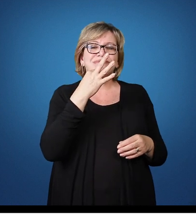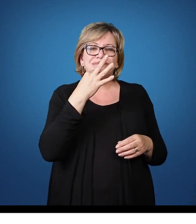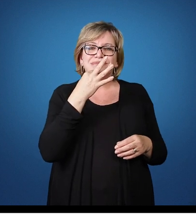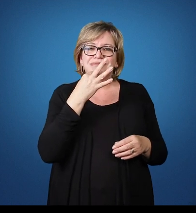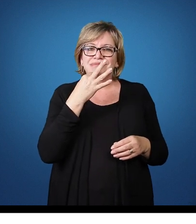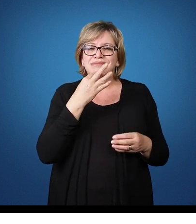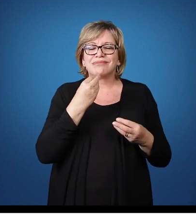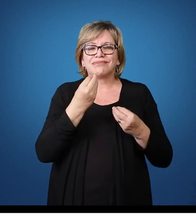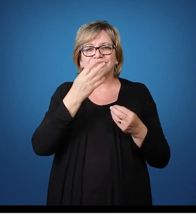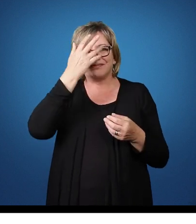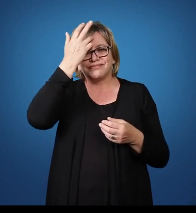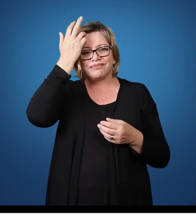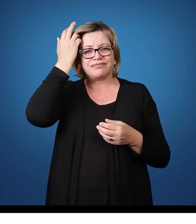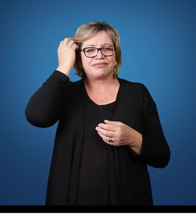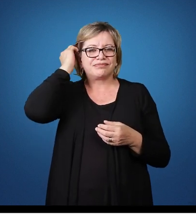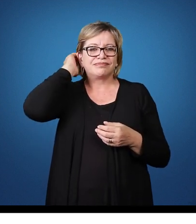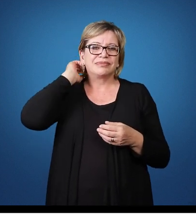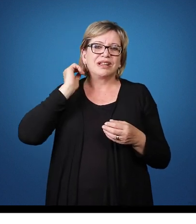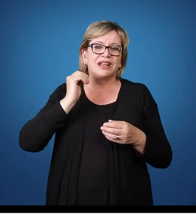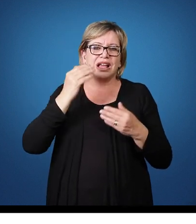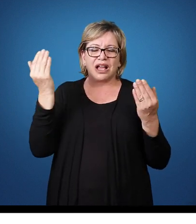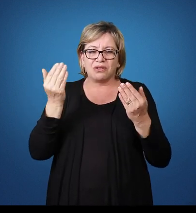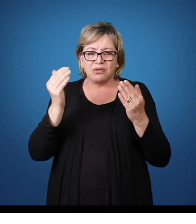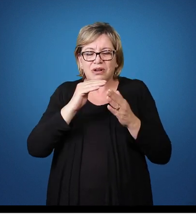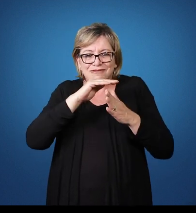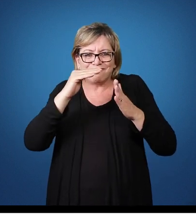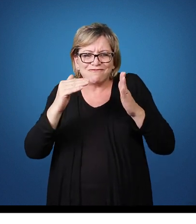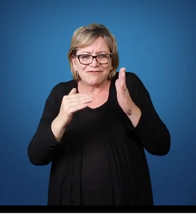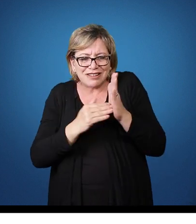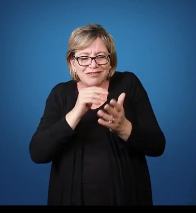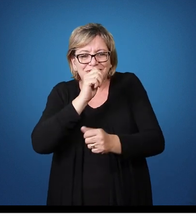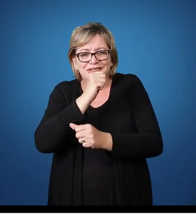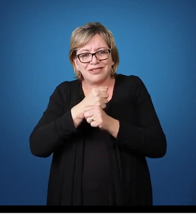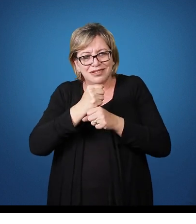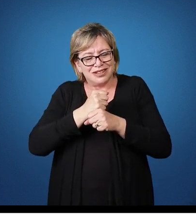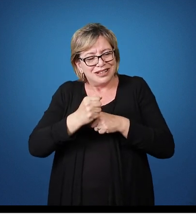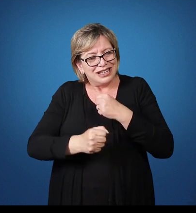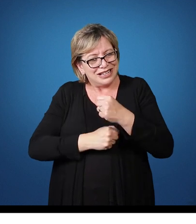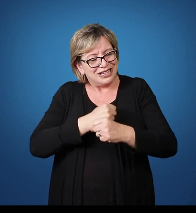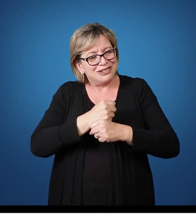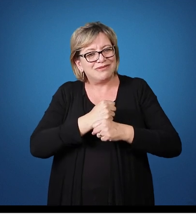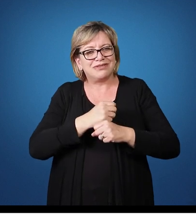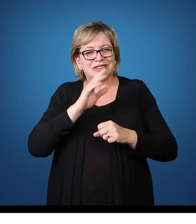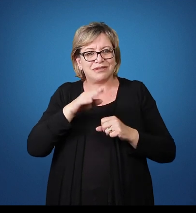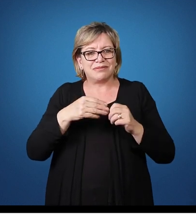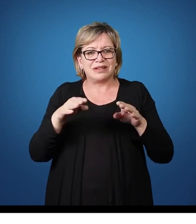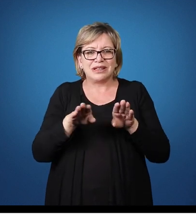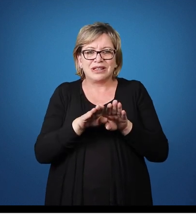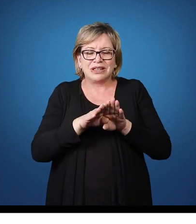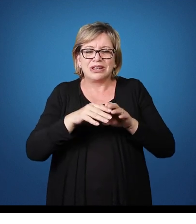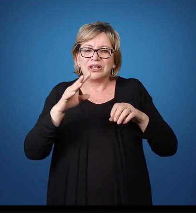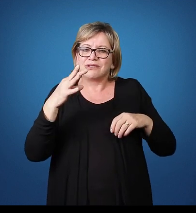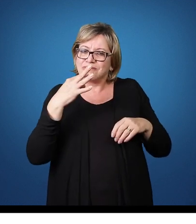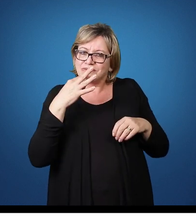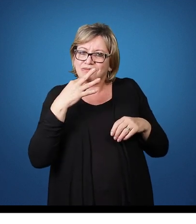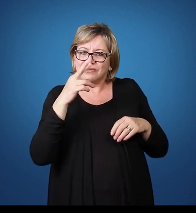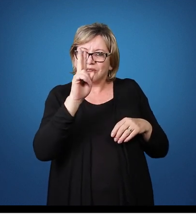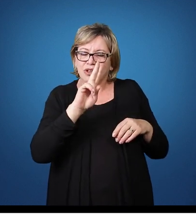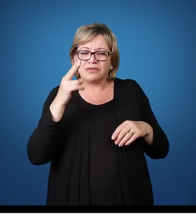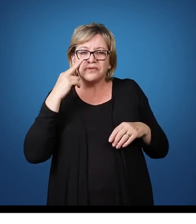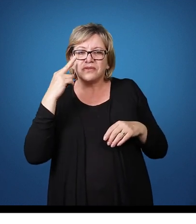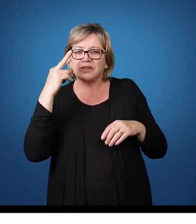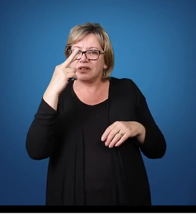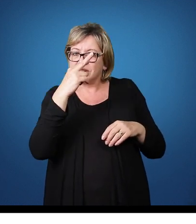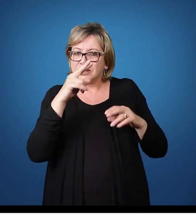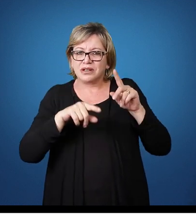teve Agora no final do ano Até o reconhecimento Do seu próprio nome Então esse material Que foi uma avaliação